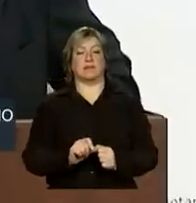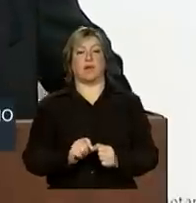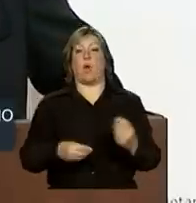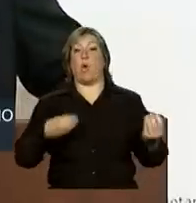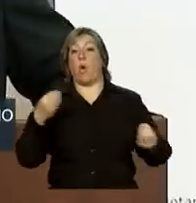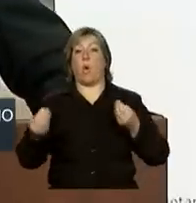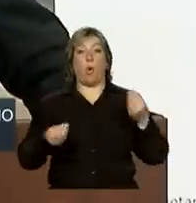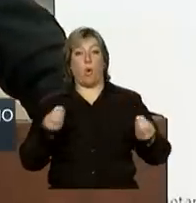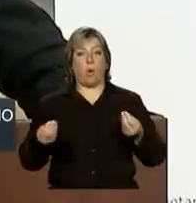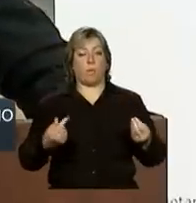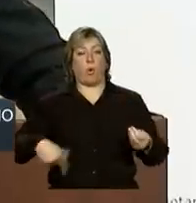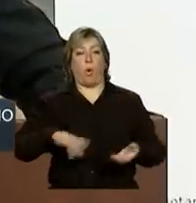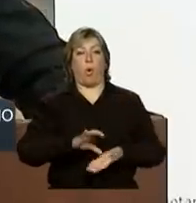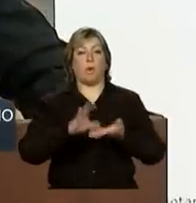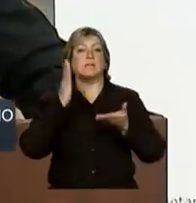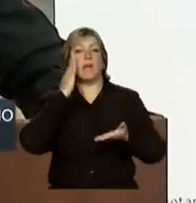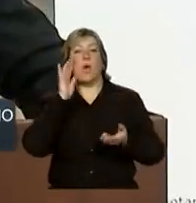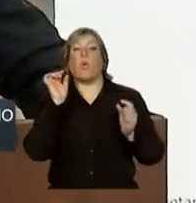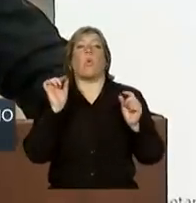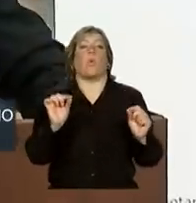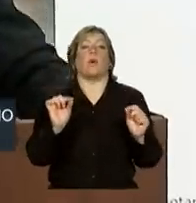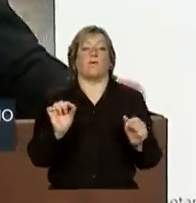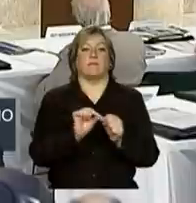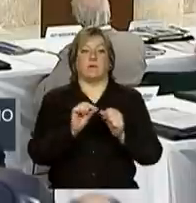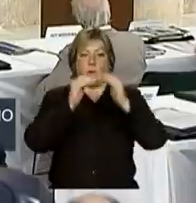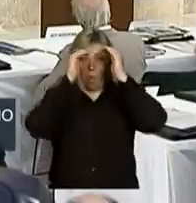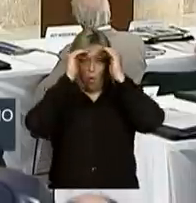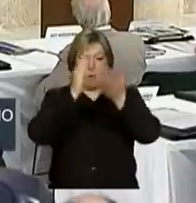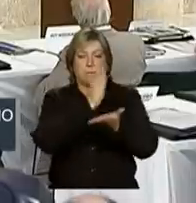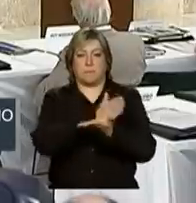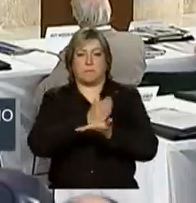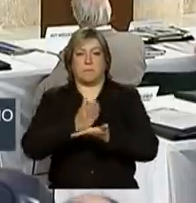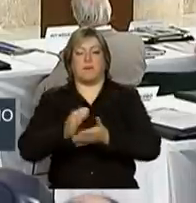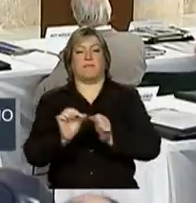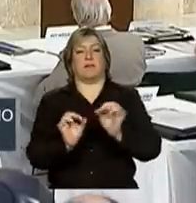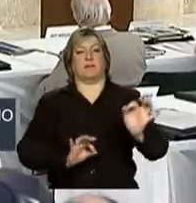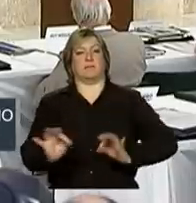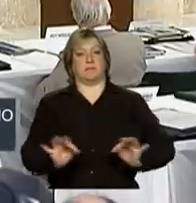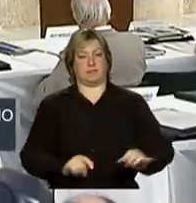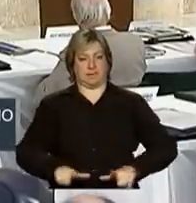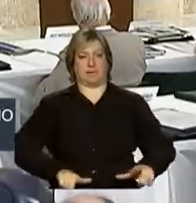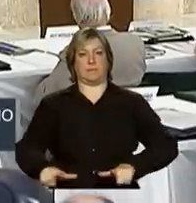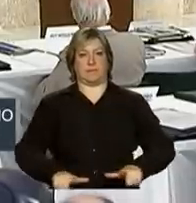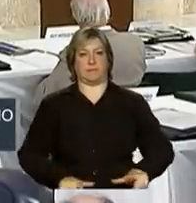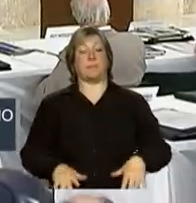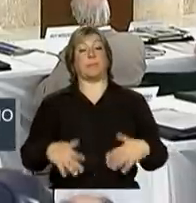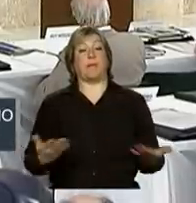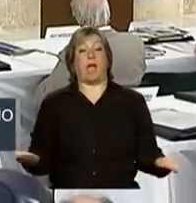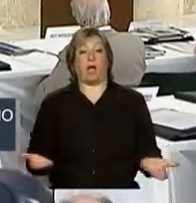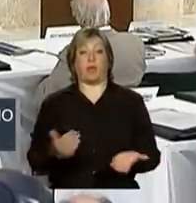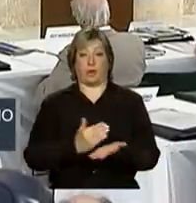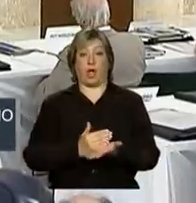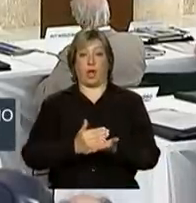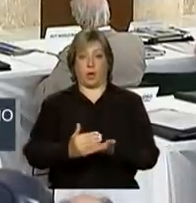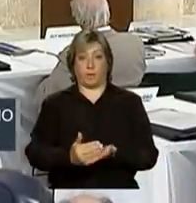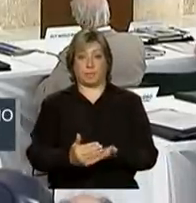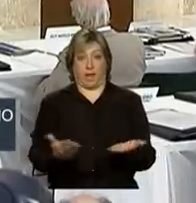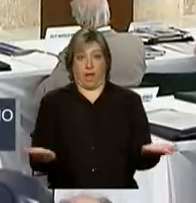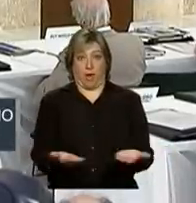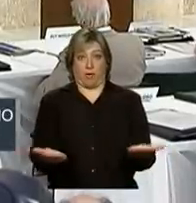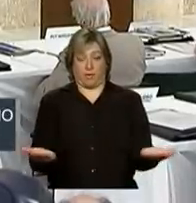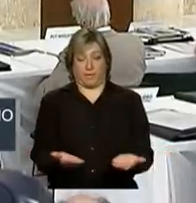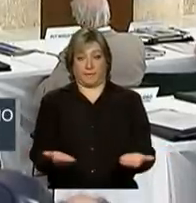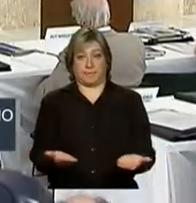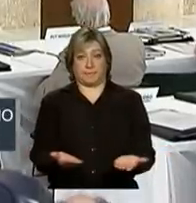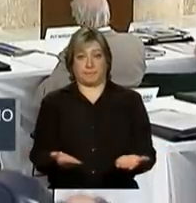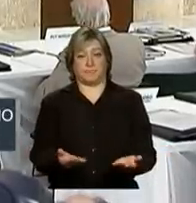para que o Conselho possa elaborar o seu plano de trabalho. Então, para começar imediatamente